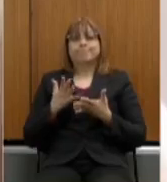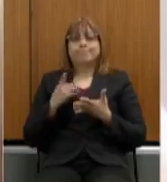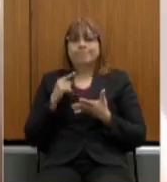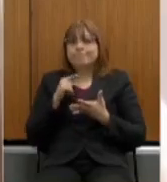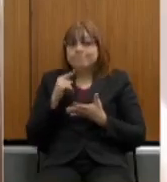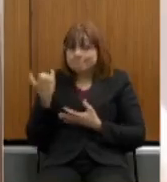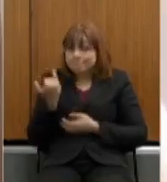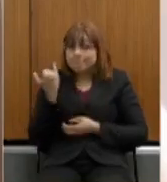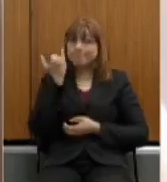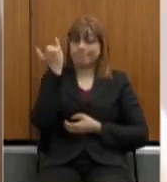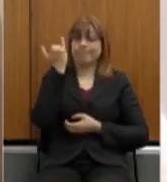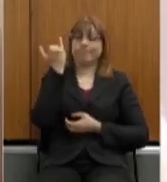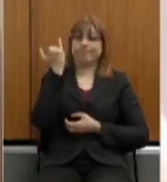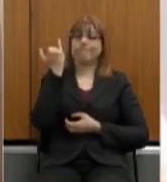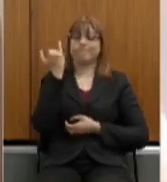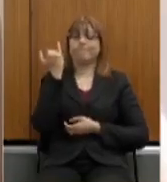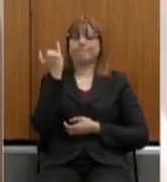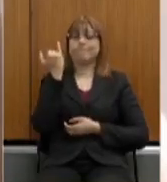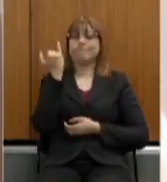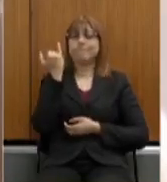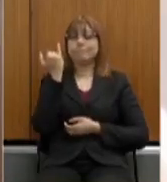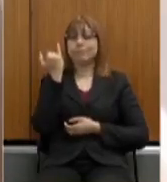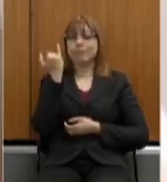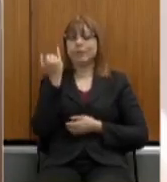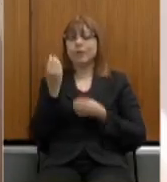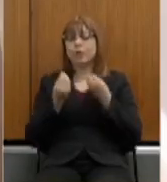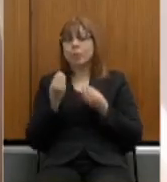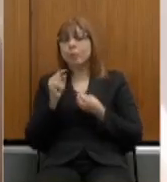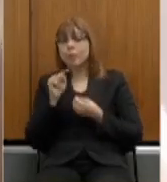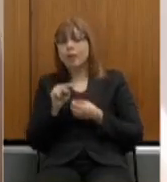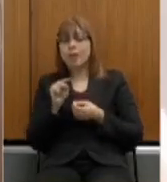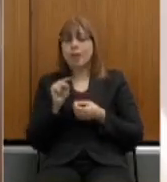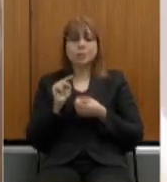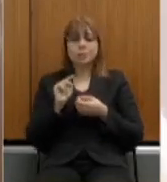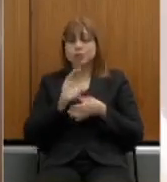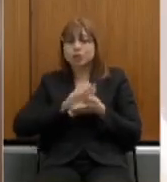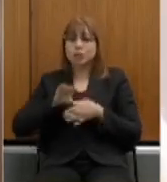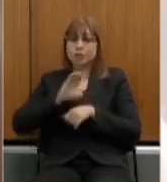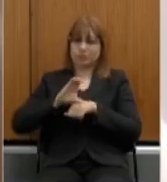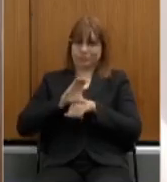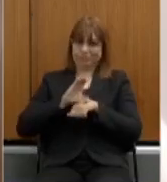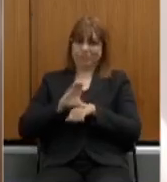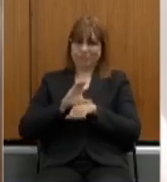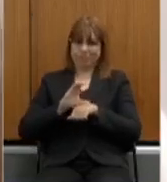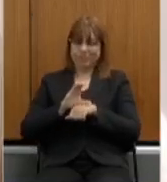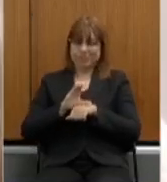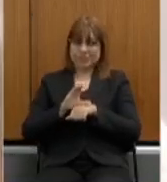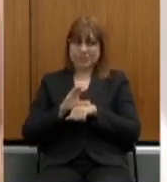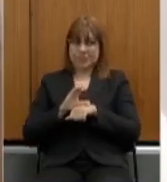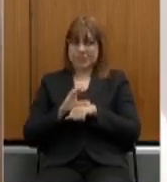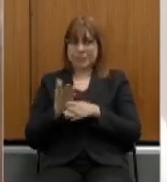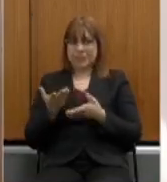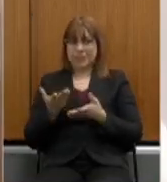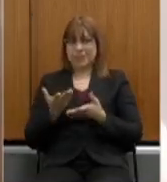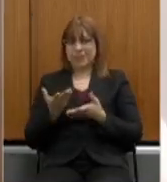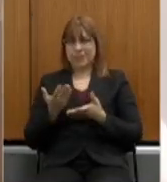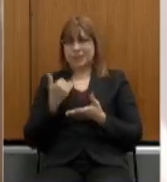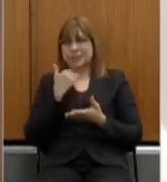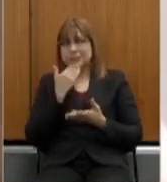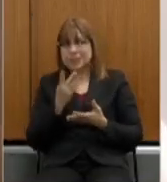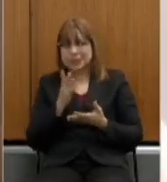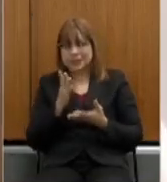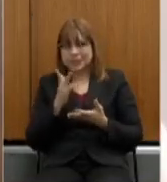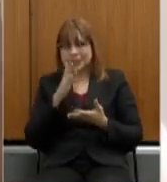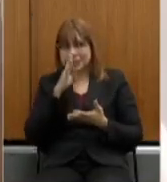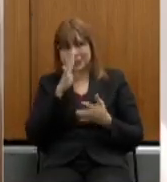forte com relação à desconstitucionalização. Nenhum dos parlamentares, nenhum é muito exagero, mas